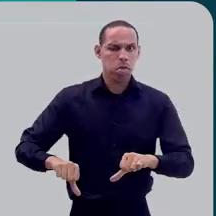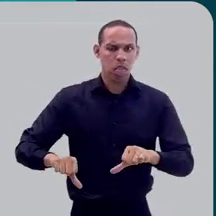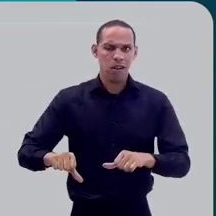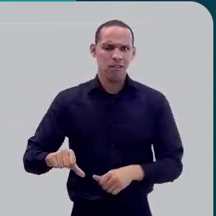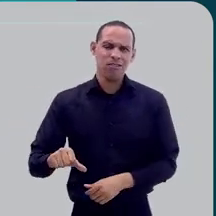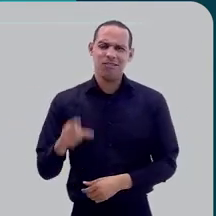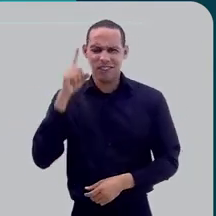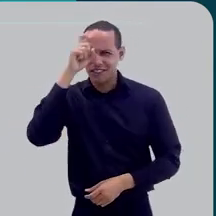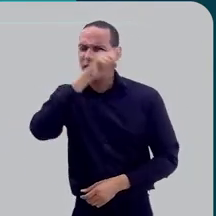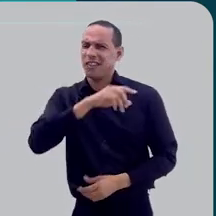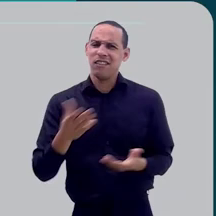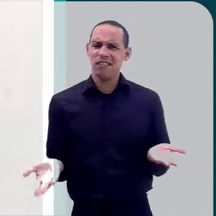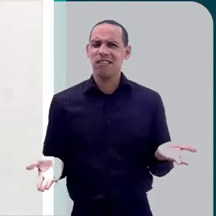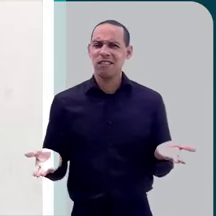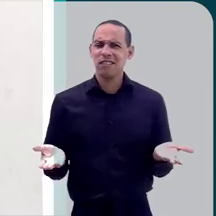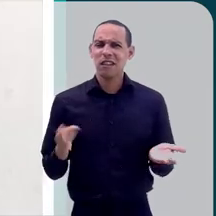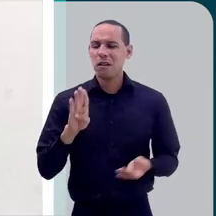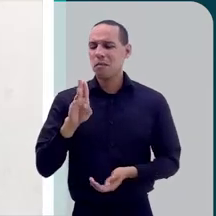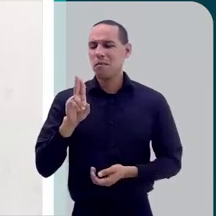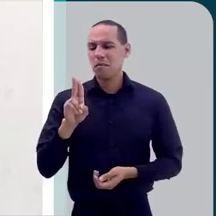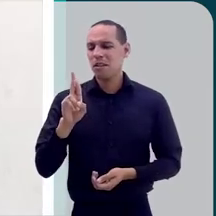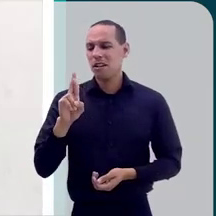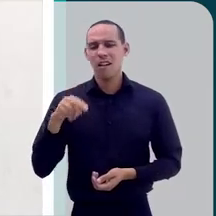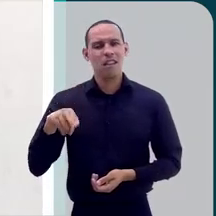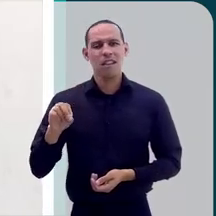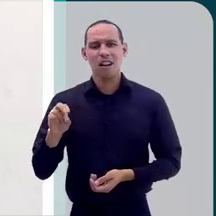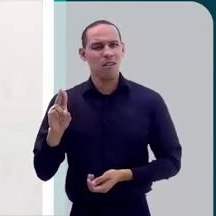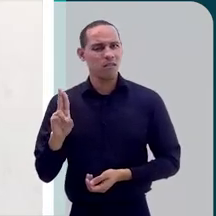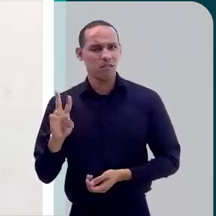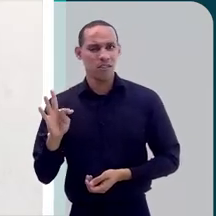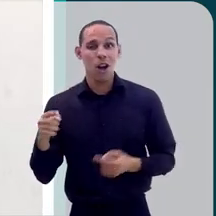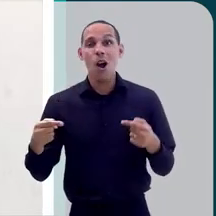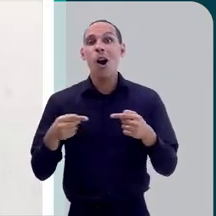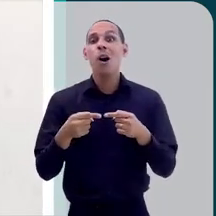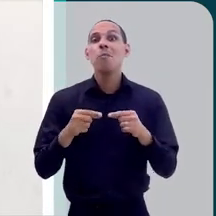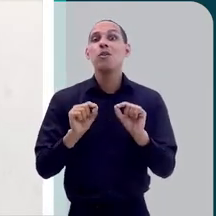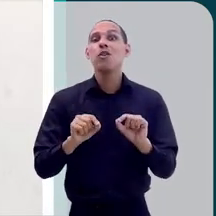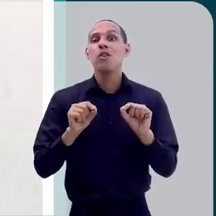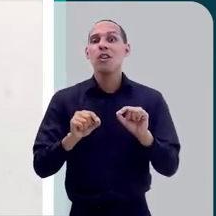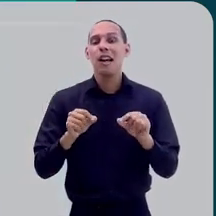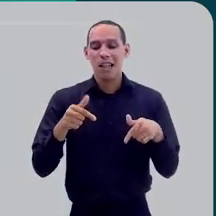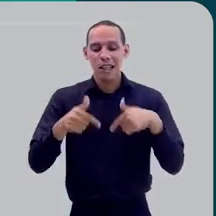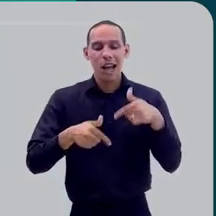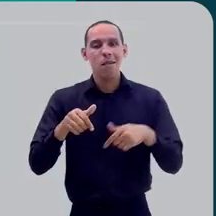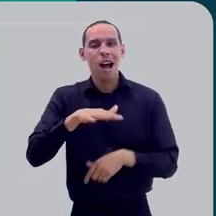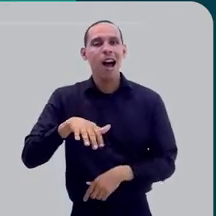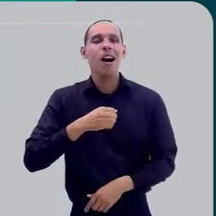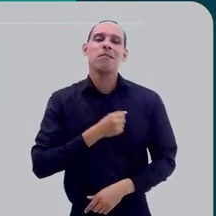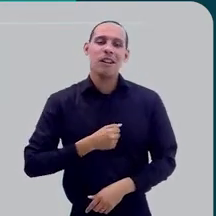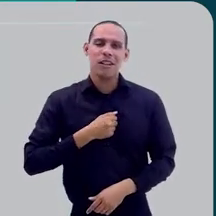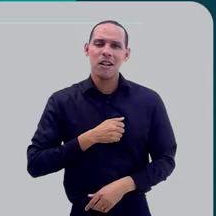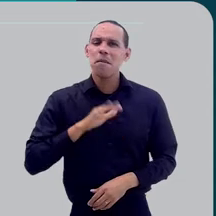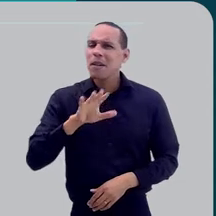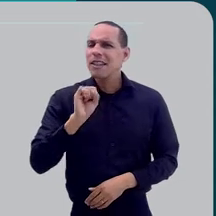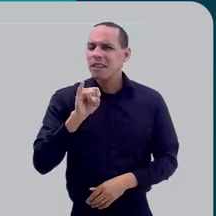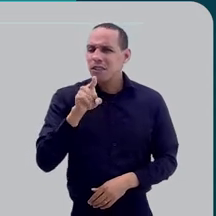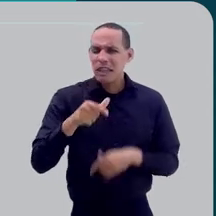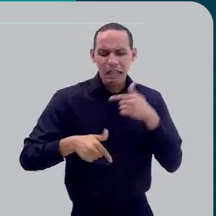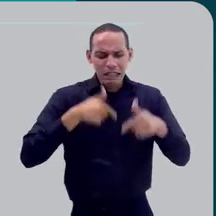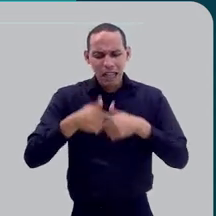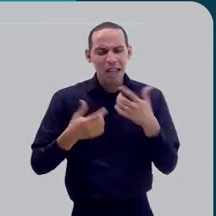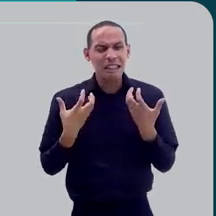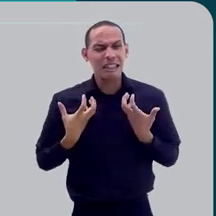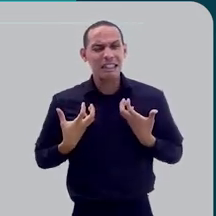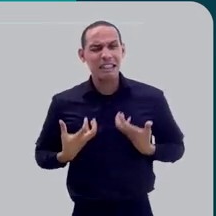dificilmente alguém vai ter burnout. Então, tem muito a ver também com a satisfação no ambiente de trabalho, tá? Mas mesmo se você estiver